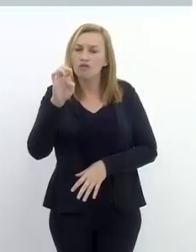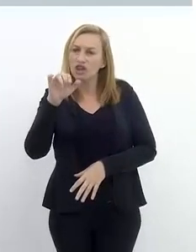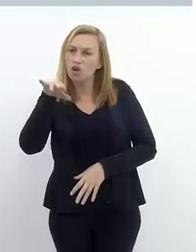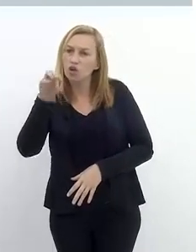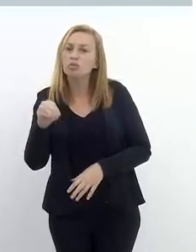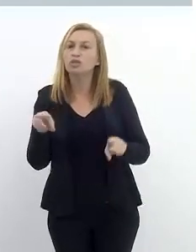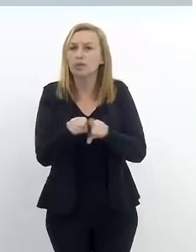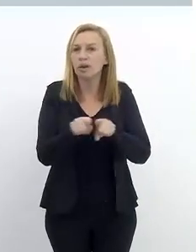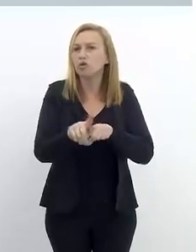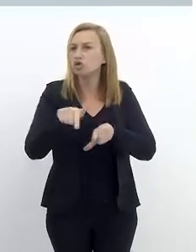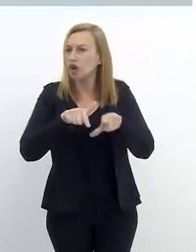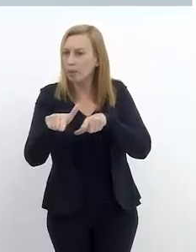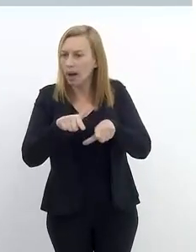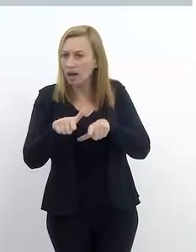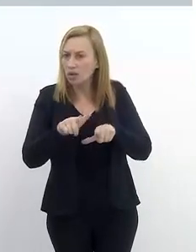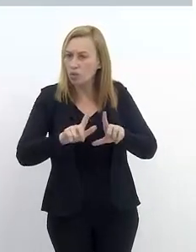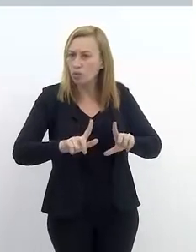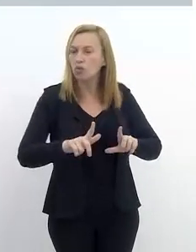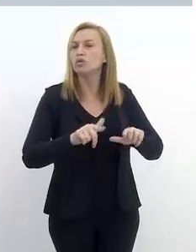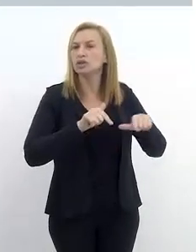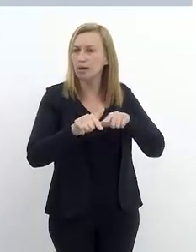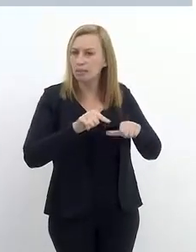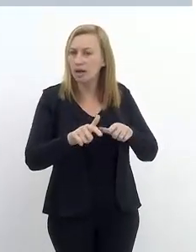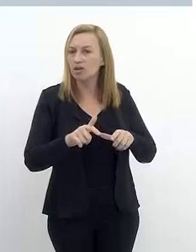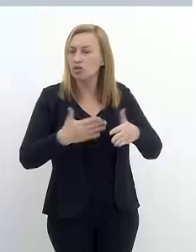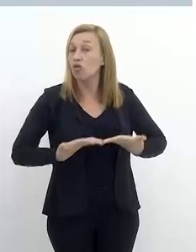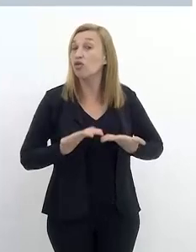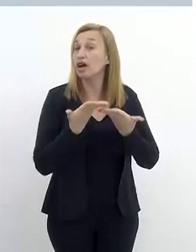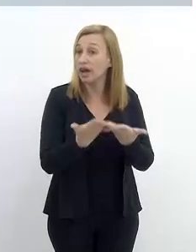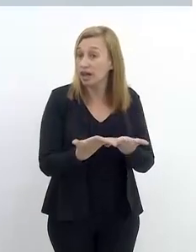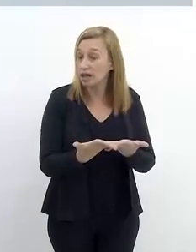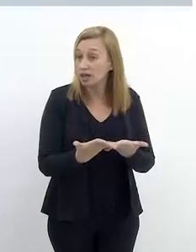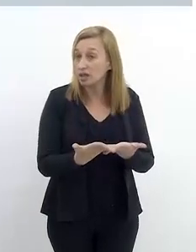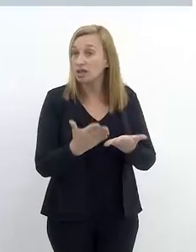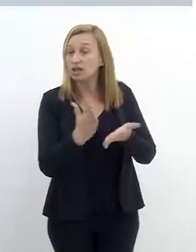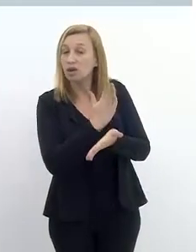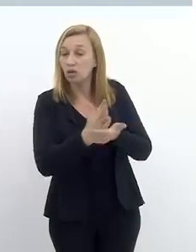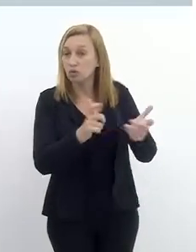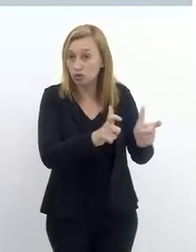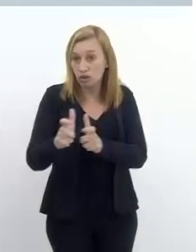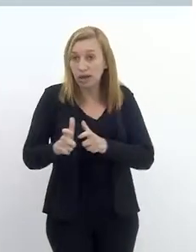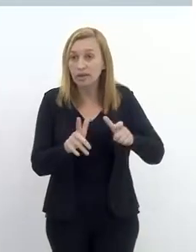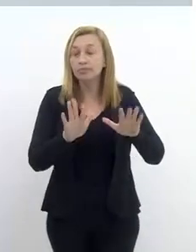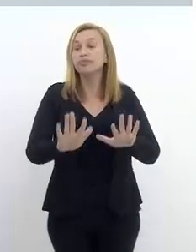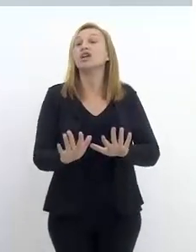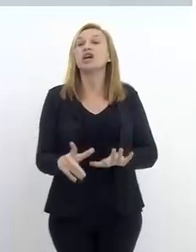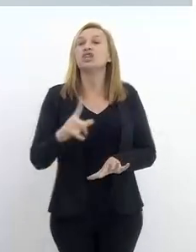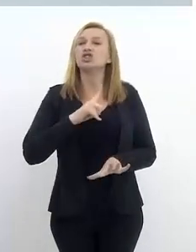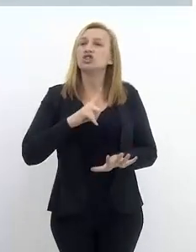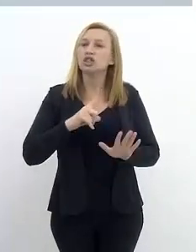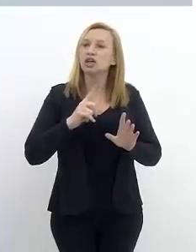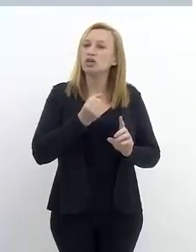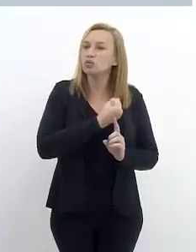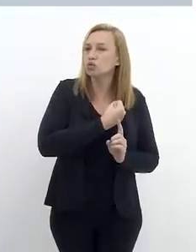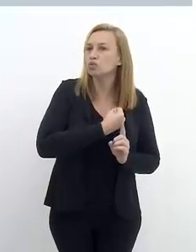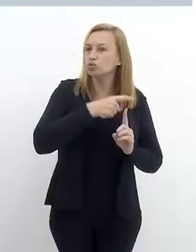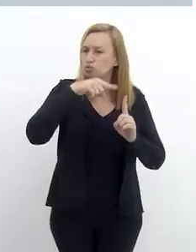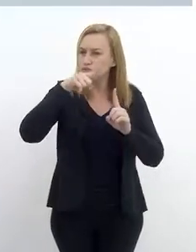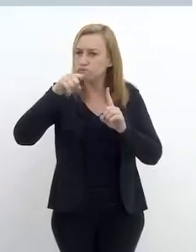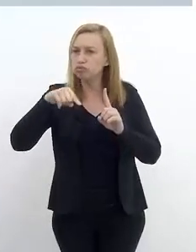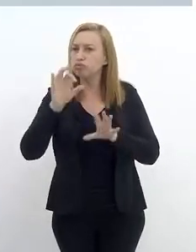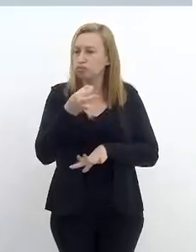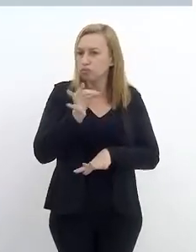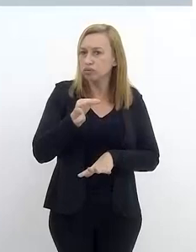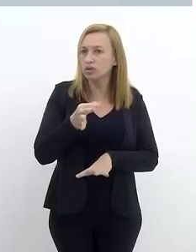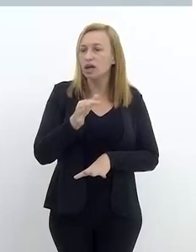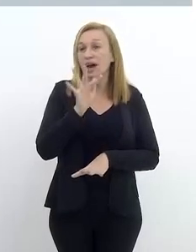fenômenos, mas até os serviços, o funcionamento dos serviços que oferecem em determinadas circunstâncias. A gente tem uma estatística no